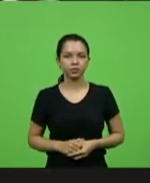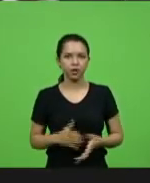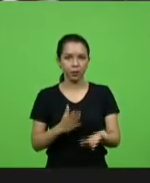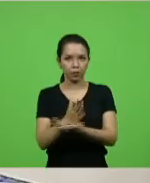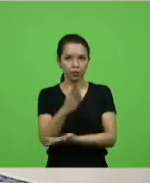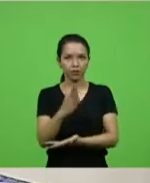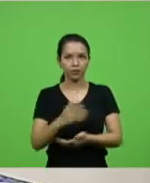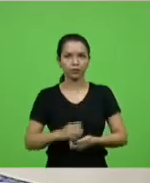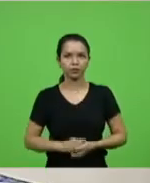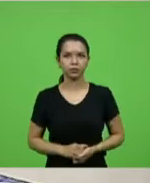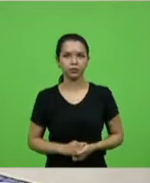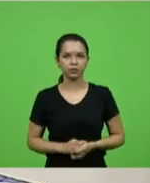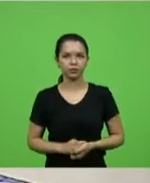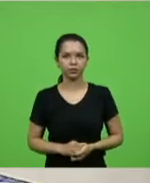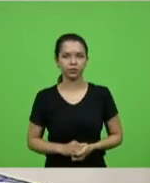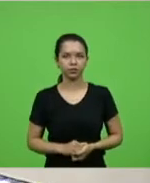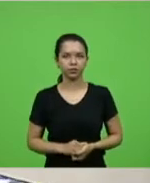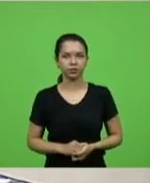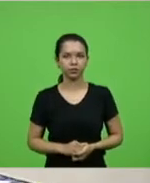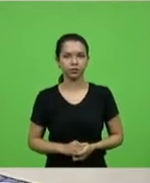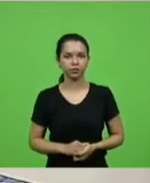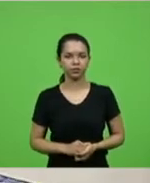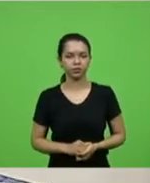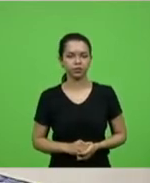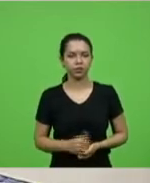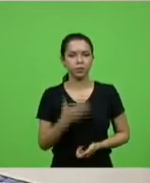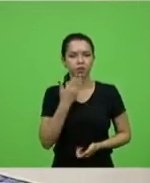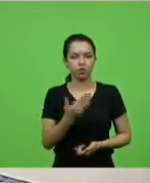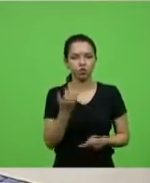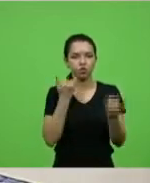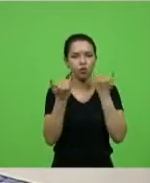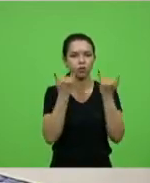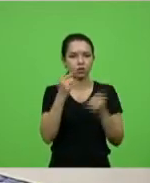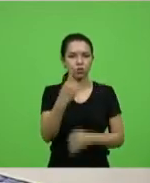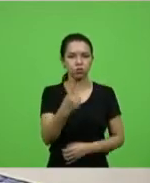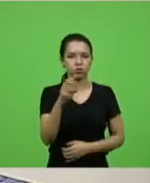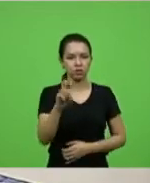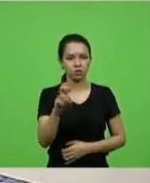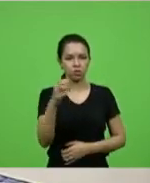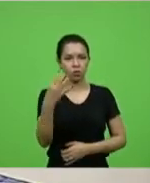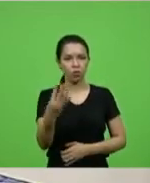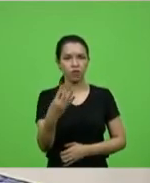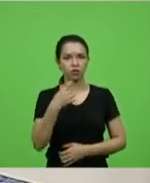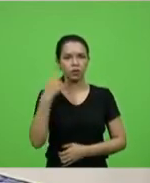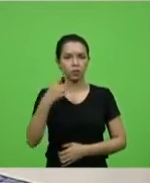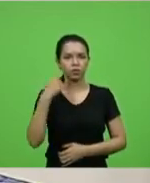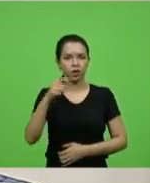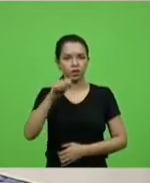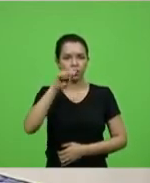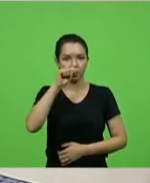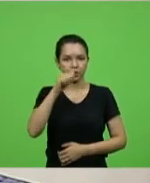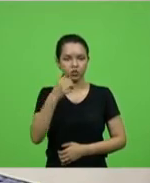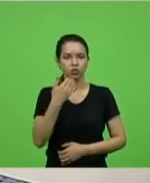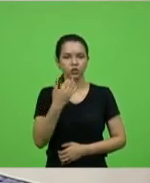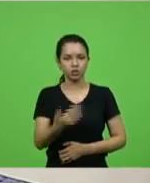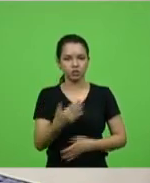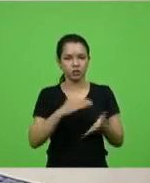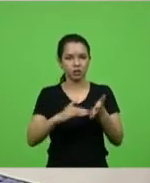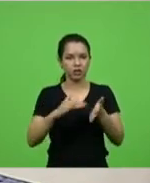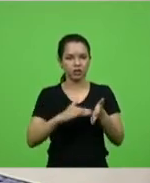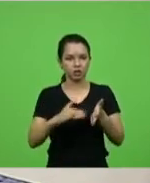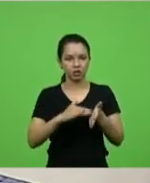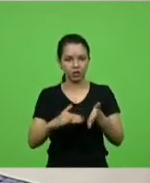Aprovado. Pedido de informação 154. Deputado João Amin, solicitando ao secretário